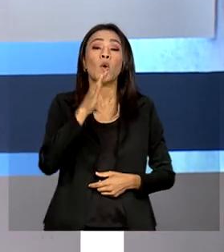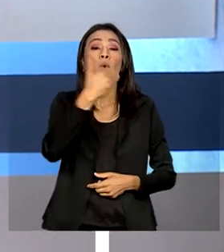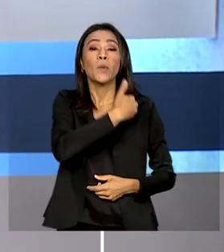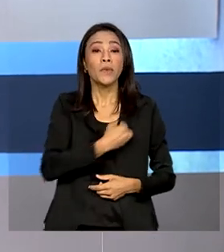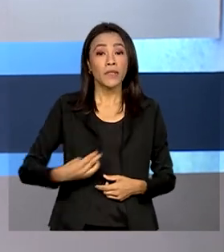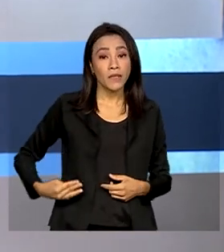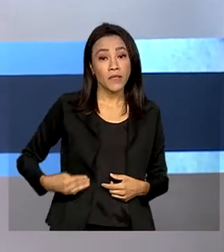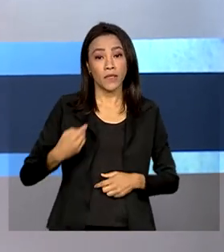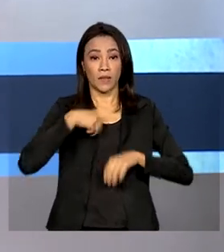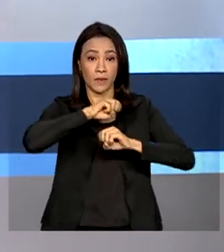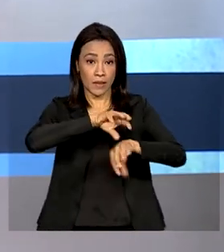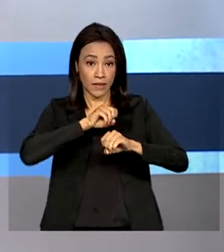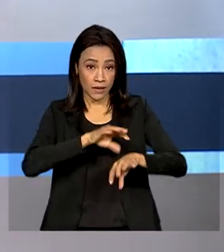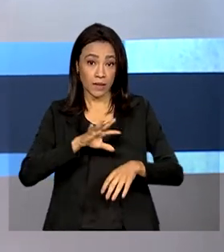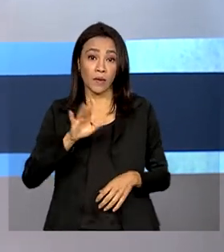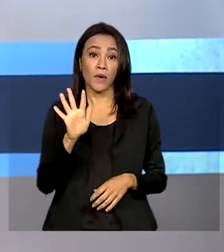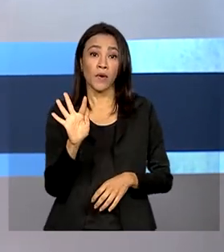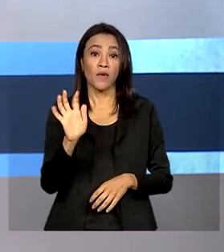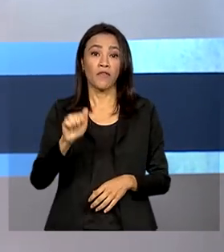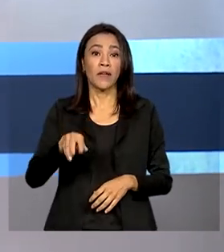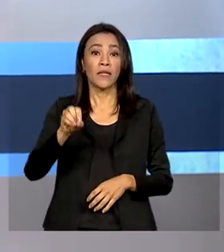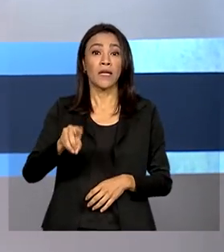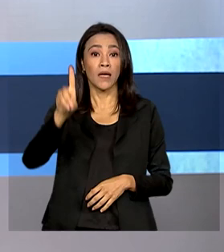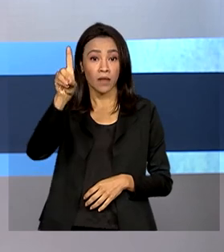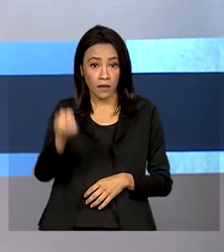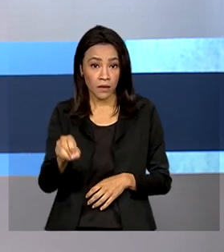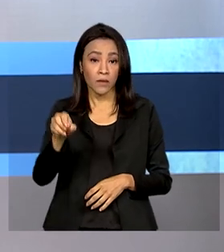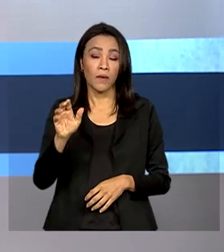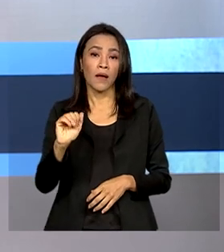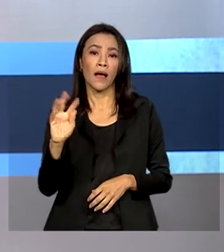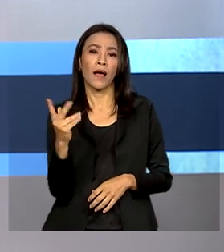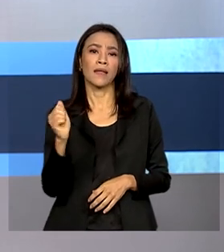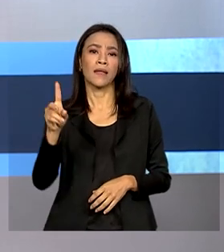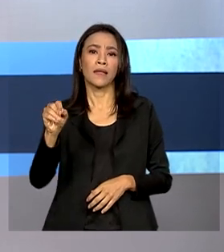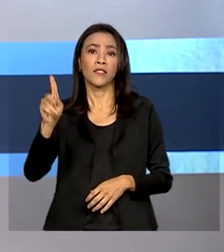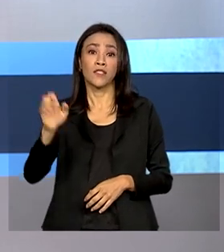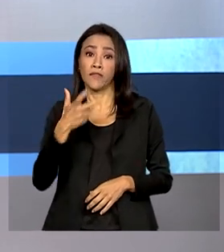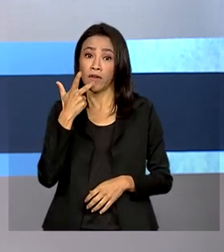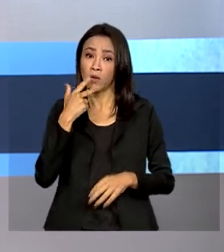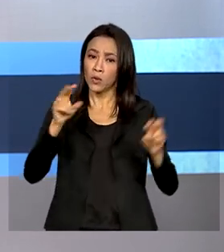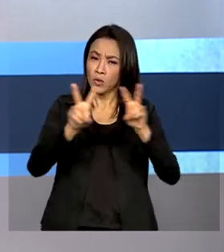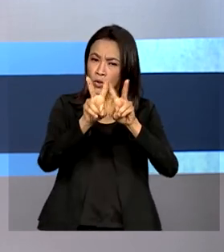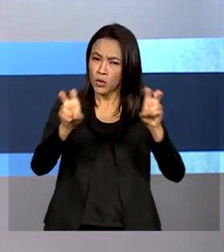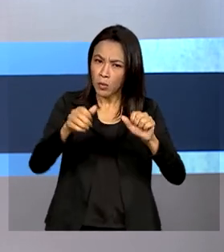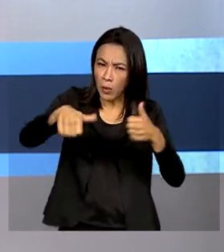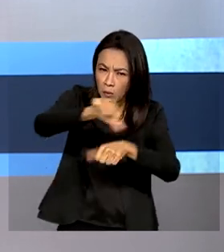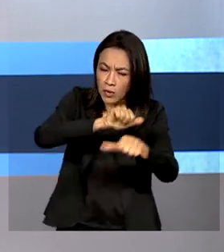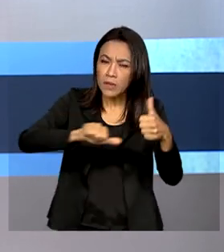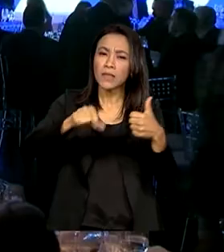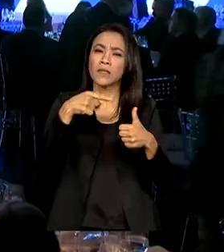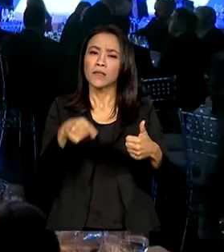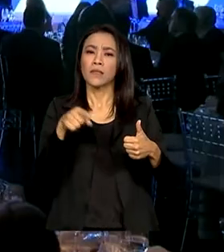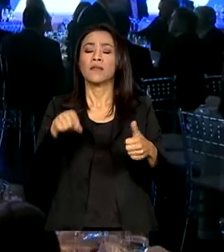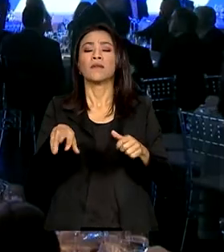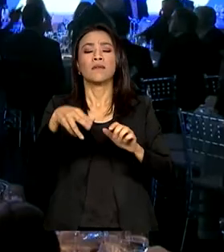com banqueiros na Febraban. A Haddad falou sobre o compromisso com uma reforma tributária para o ano que vem.